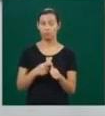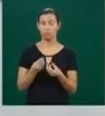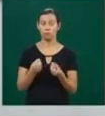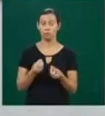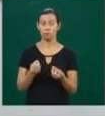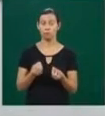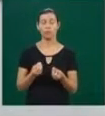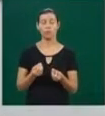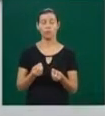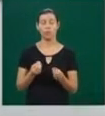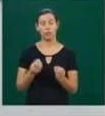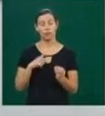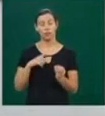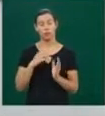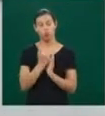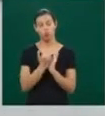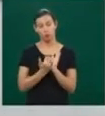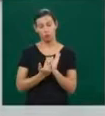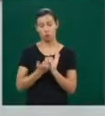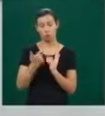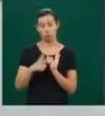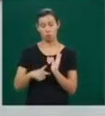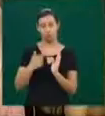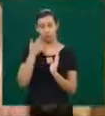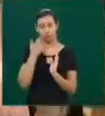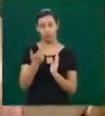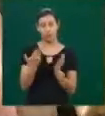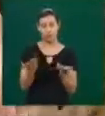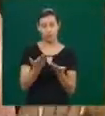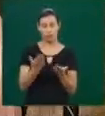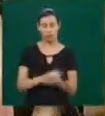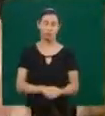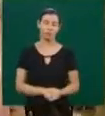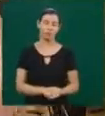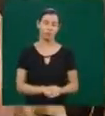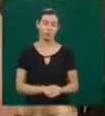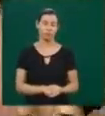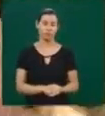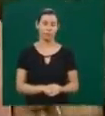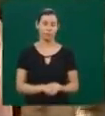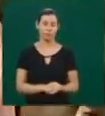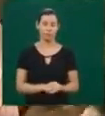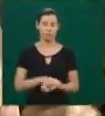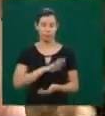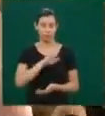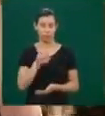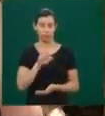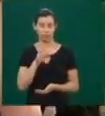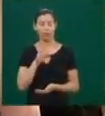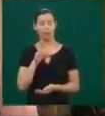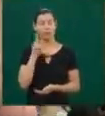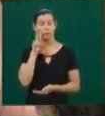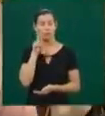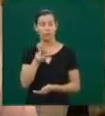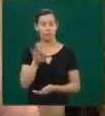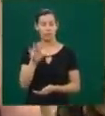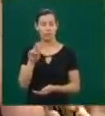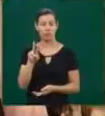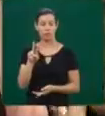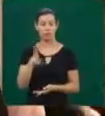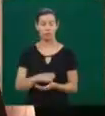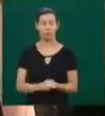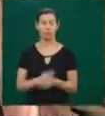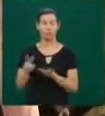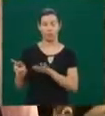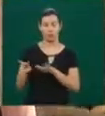Tem mais programação. Quem conta pra gente é Gislene Rodrigues. Olá Flávia, a todos que acompanham o TVU Notícias. A Semana